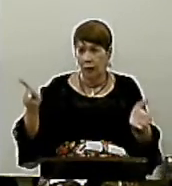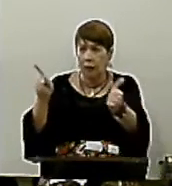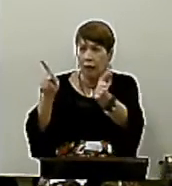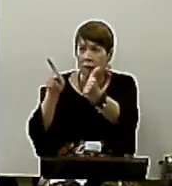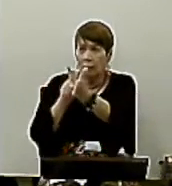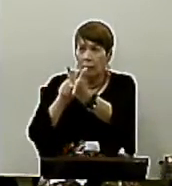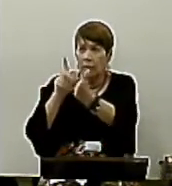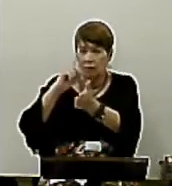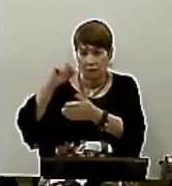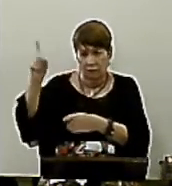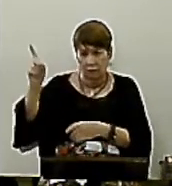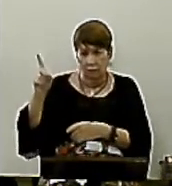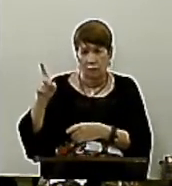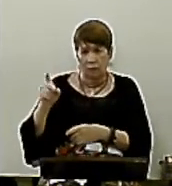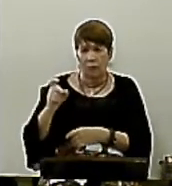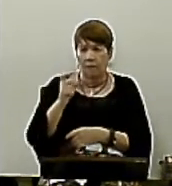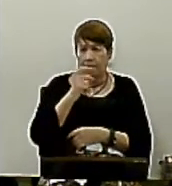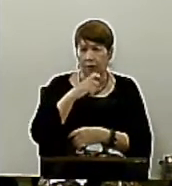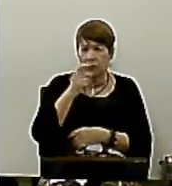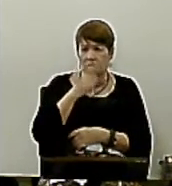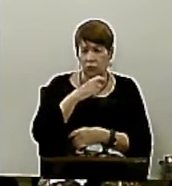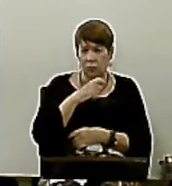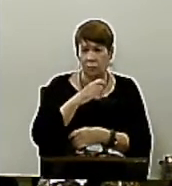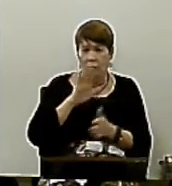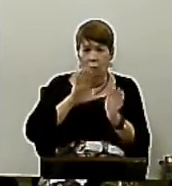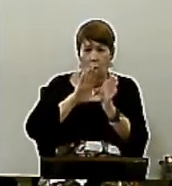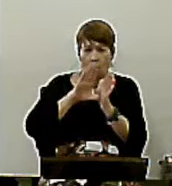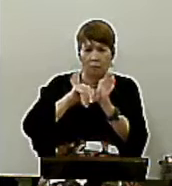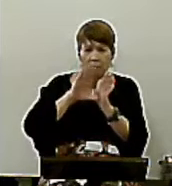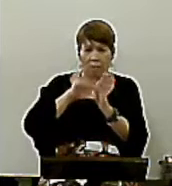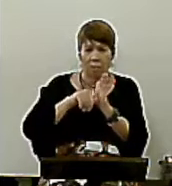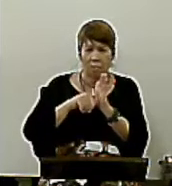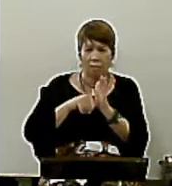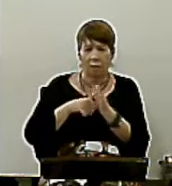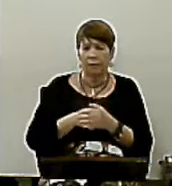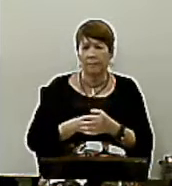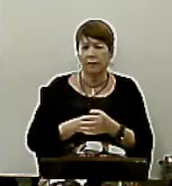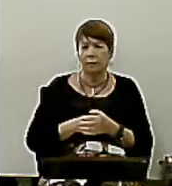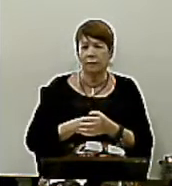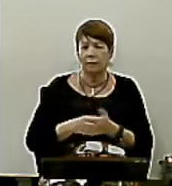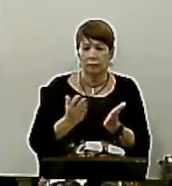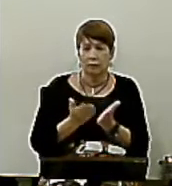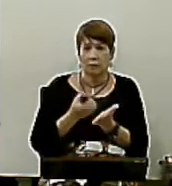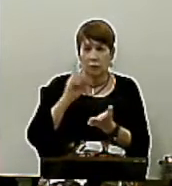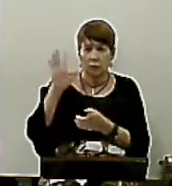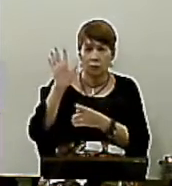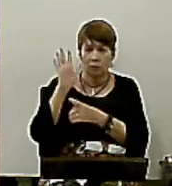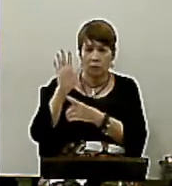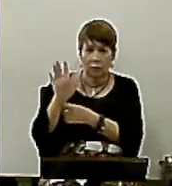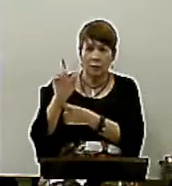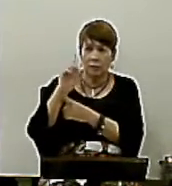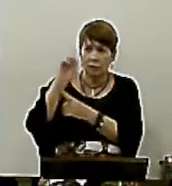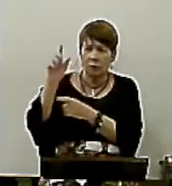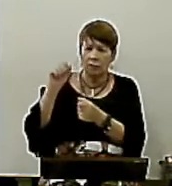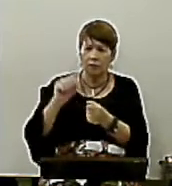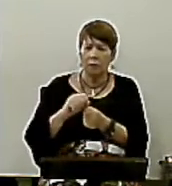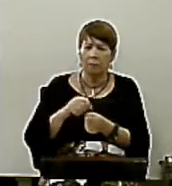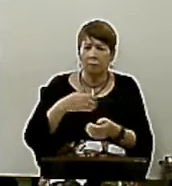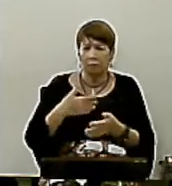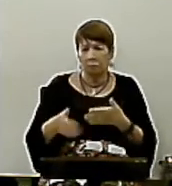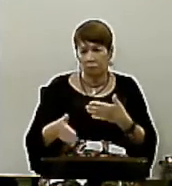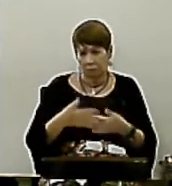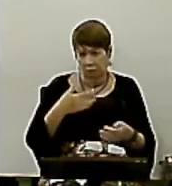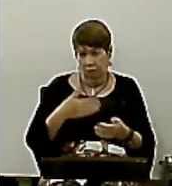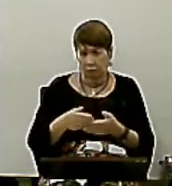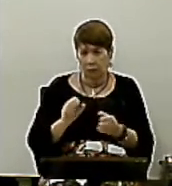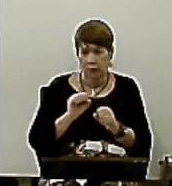Mentir Enganar Trapacear Quando a Bíblia diz Que faz Que Deus faz O que Ele quer Ela deixa